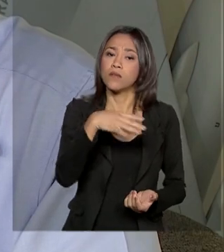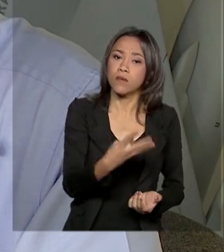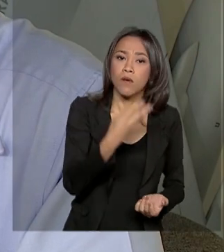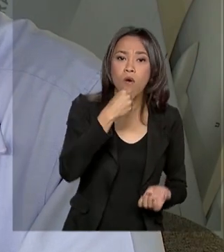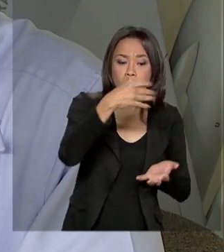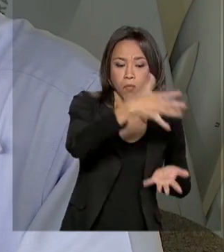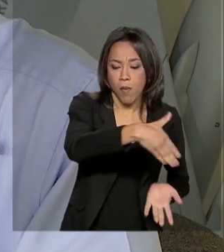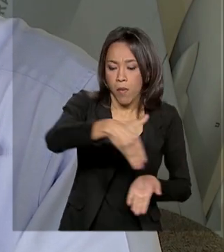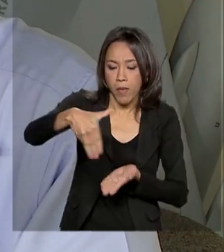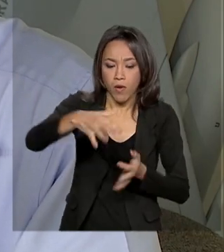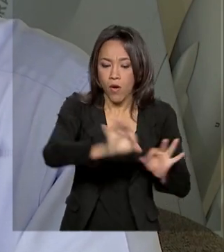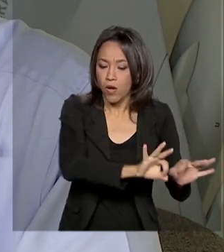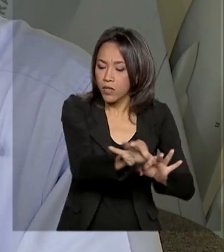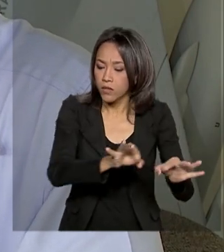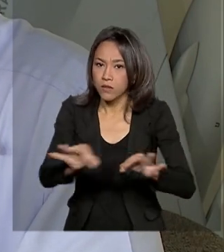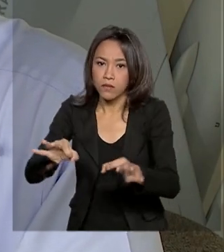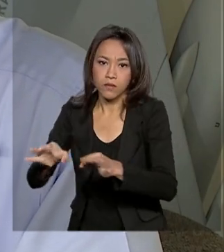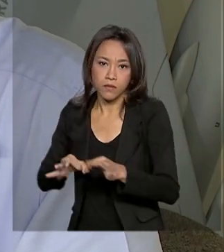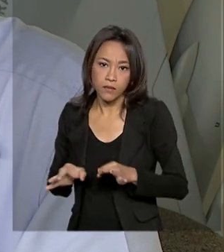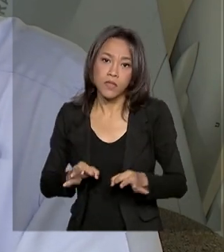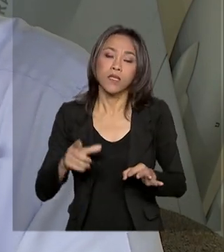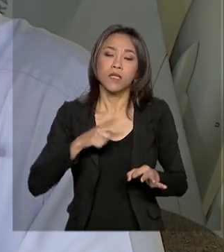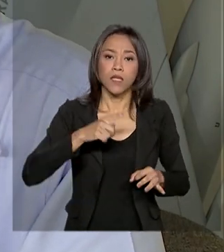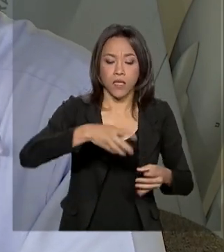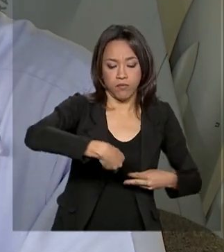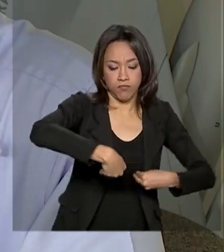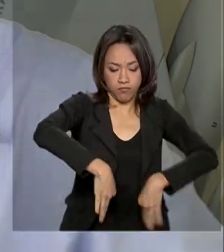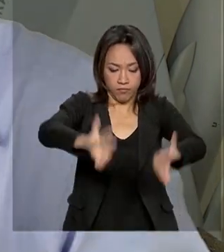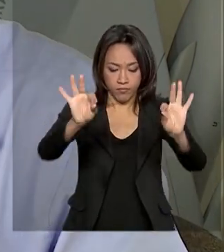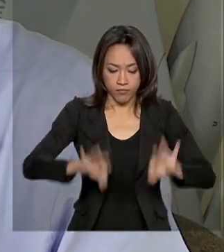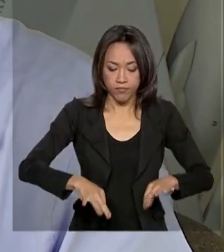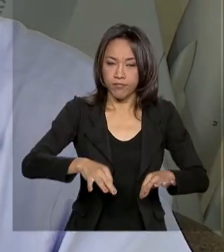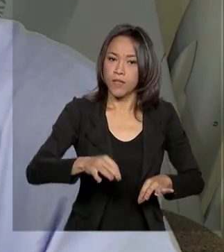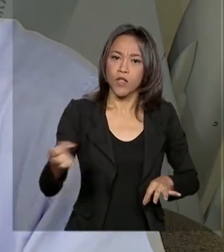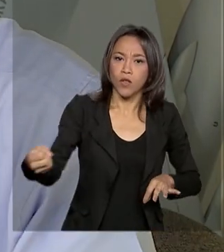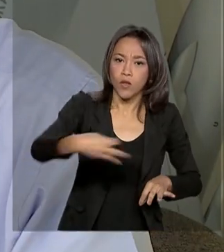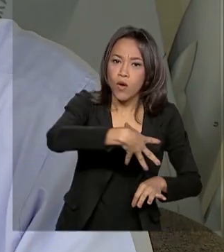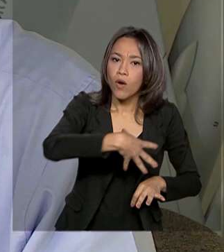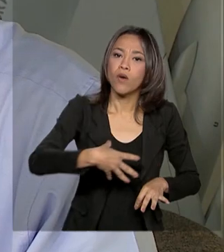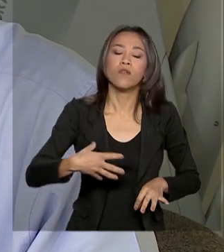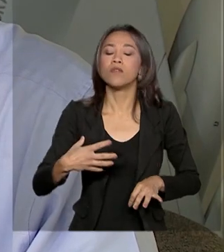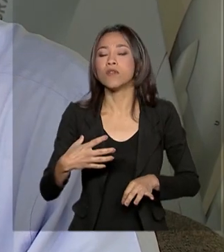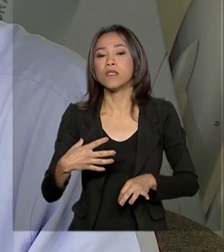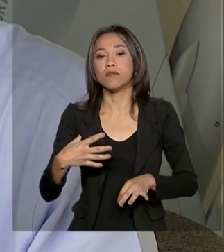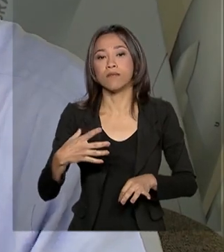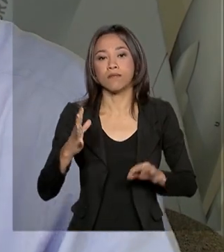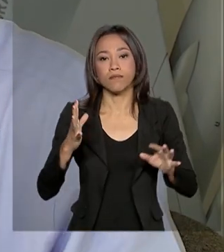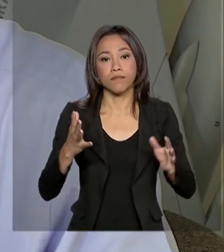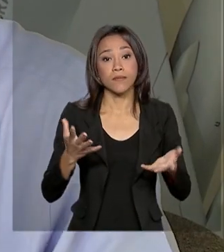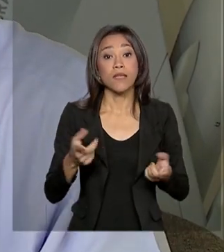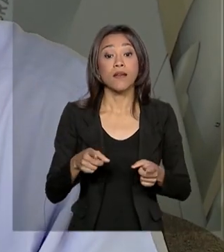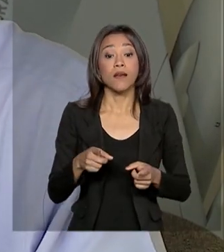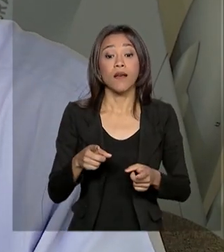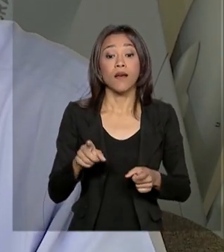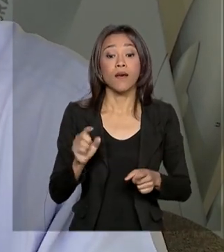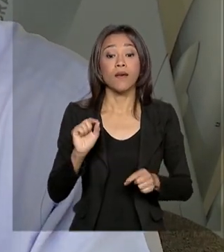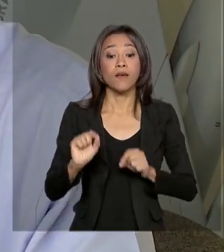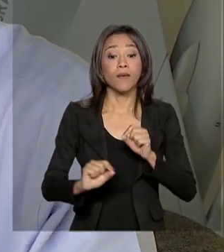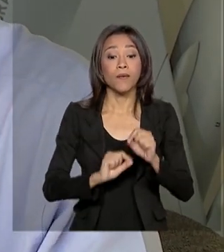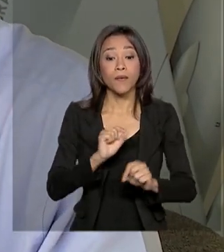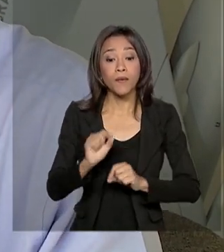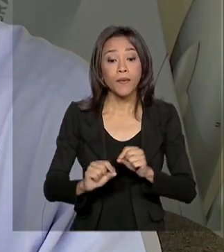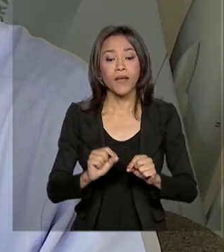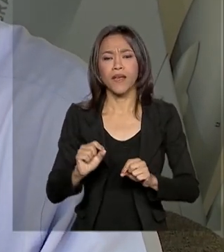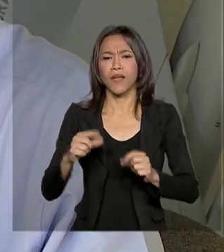são vários. Aquisição de roupa de cama nova, de um berço, como se chama, descartável,